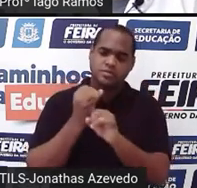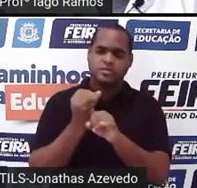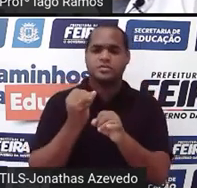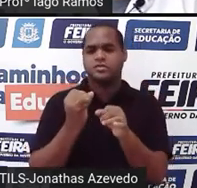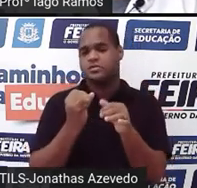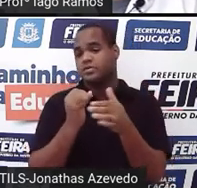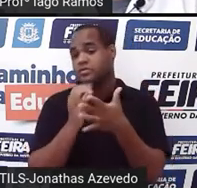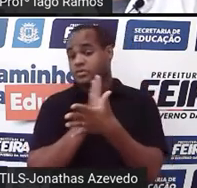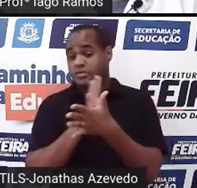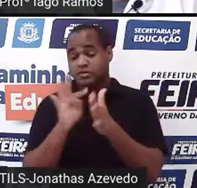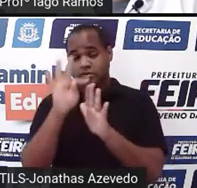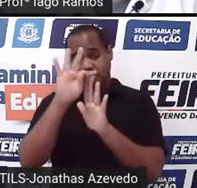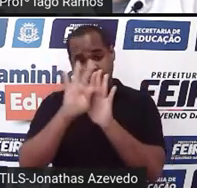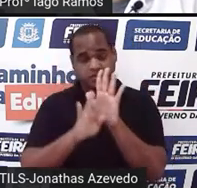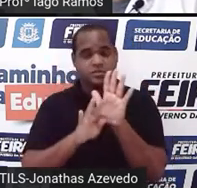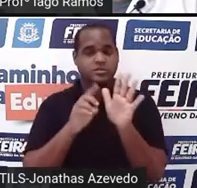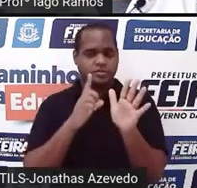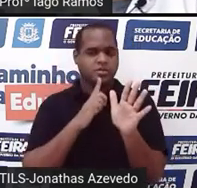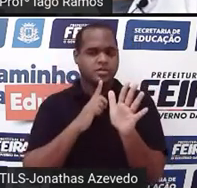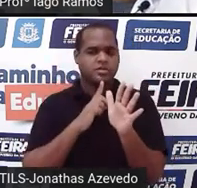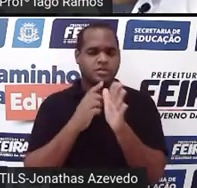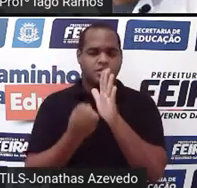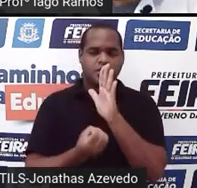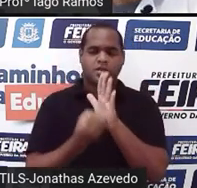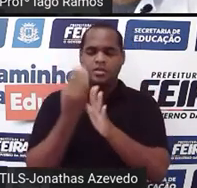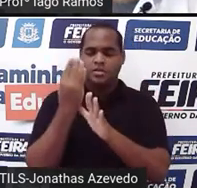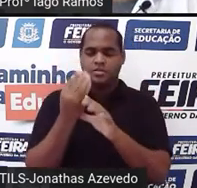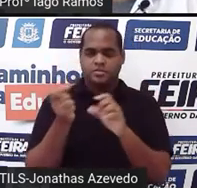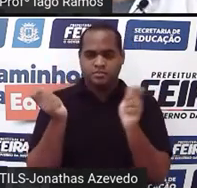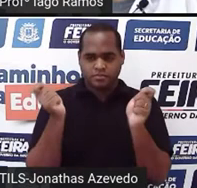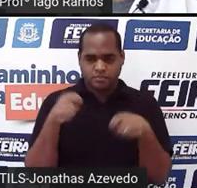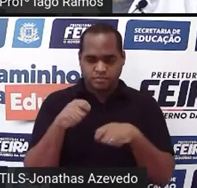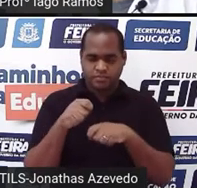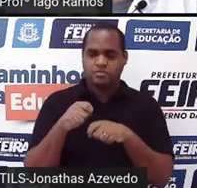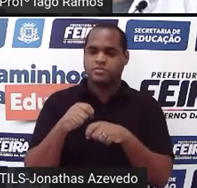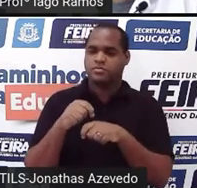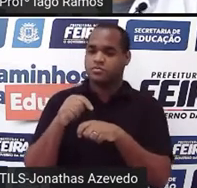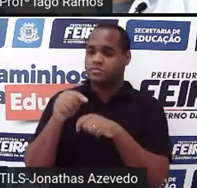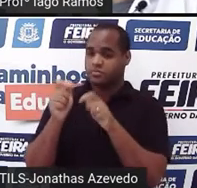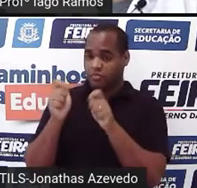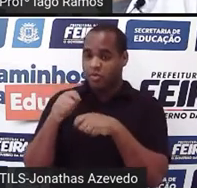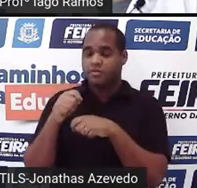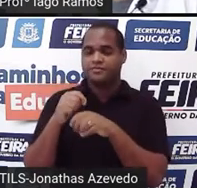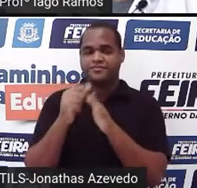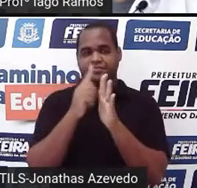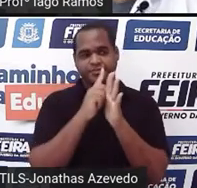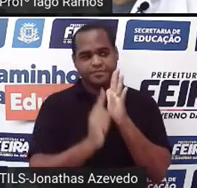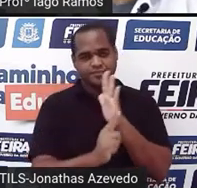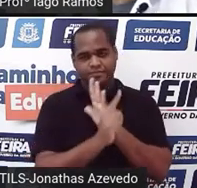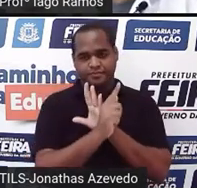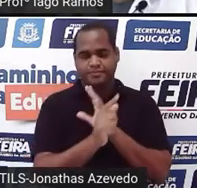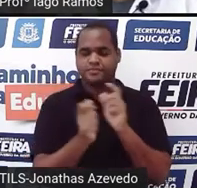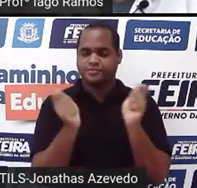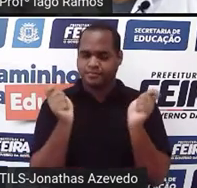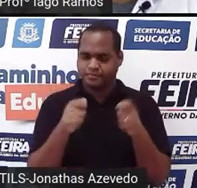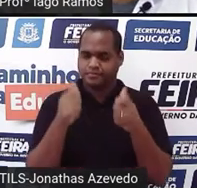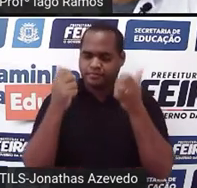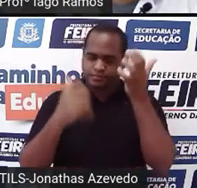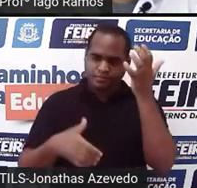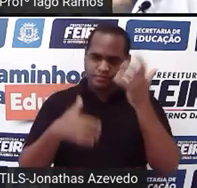alguns textos que a gente receba, Eles podem aparecer com gráficos, né? E a gente precisa